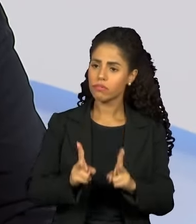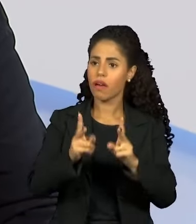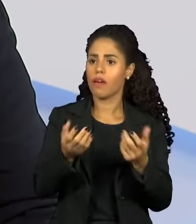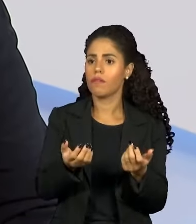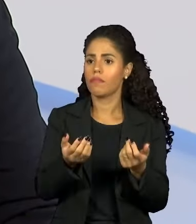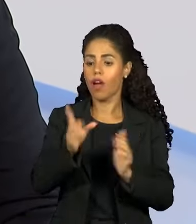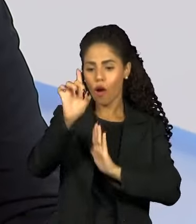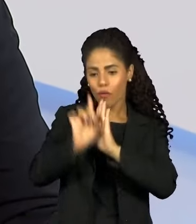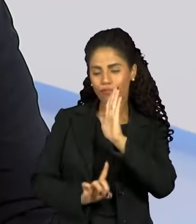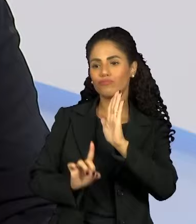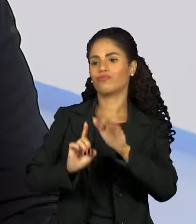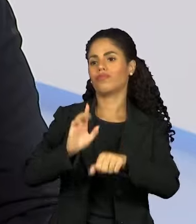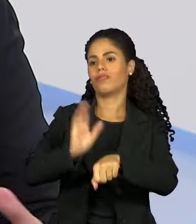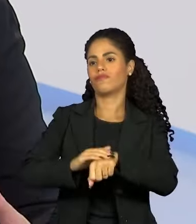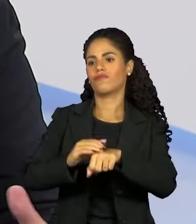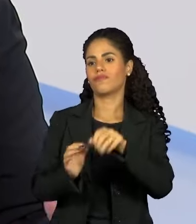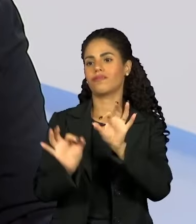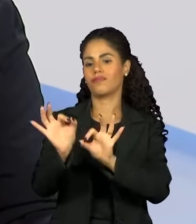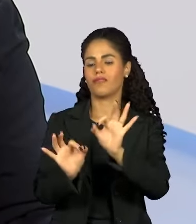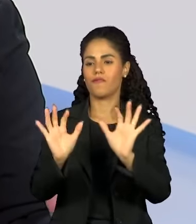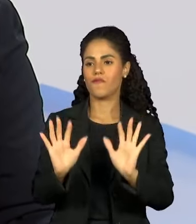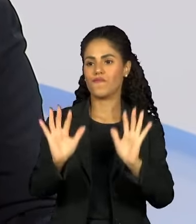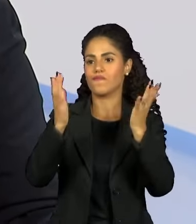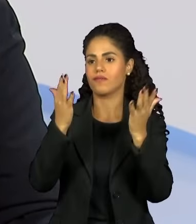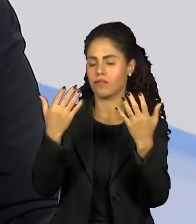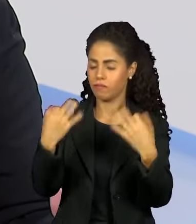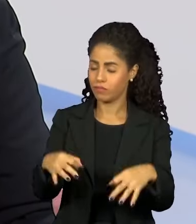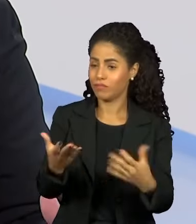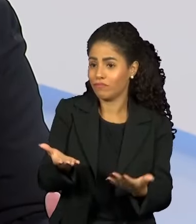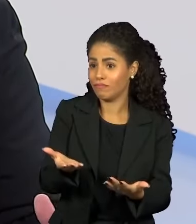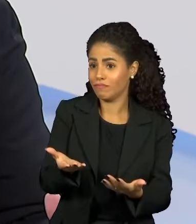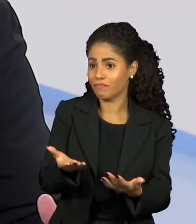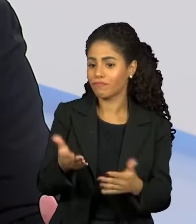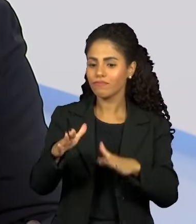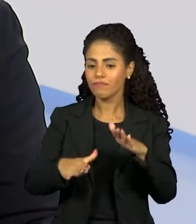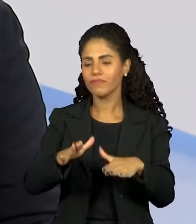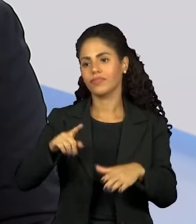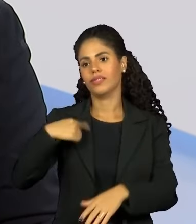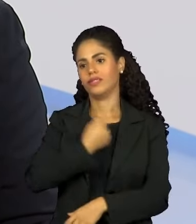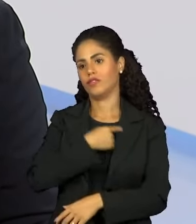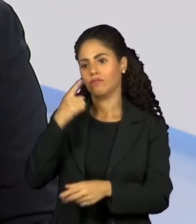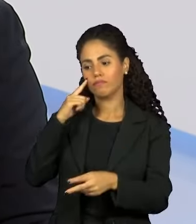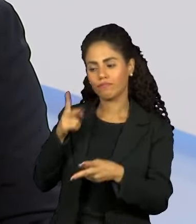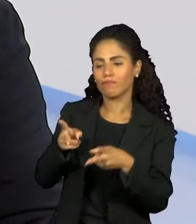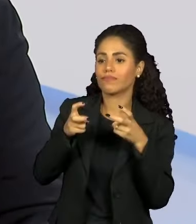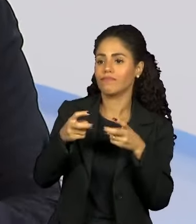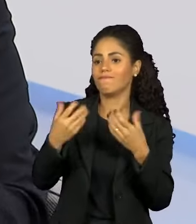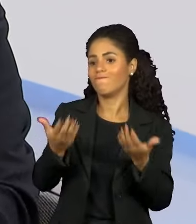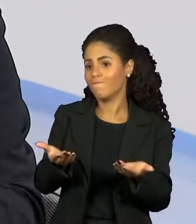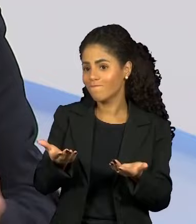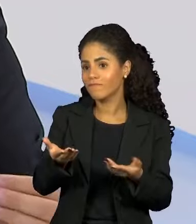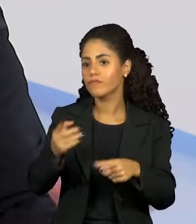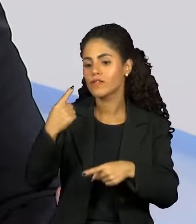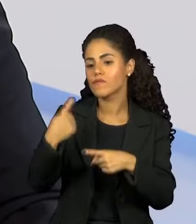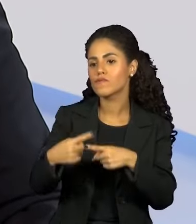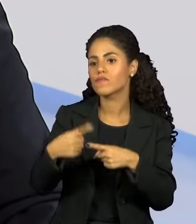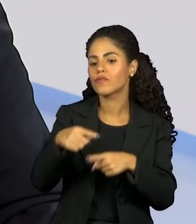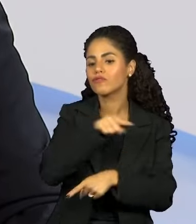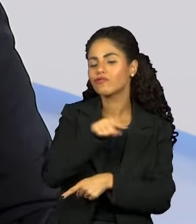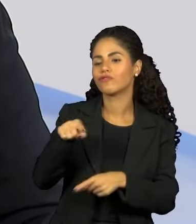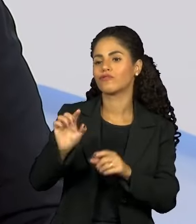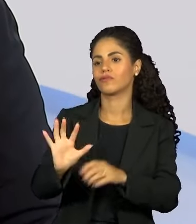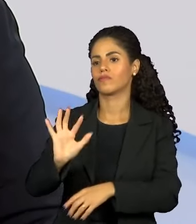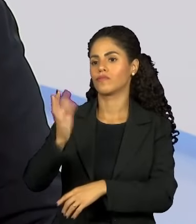festa e tal, é para ver se a gente não está sendo cerceado de alguma forma por conta desses aspectos.